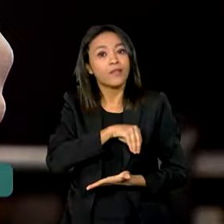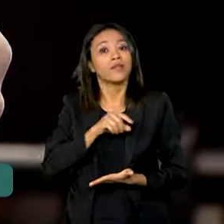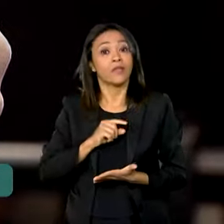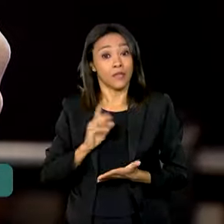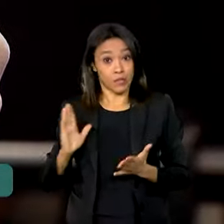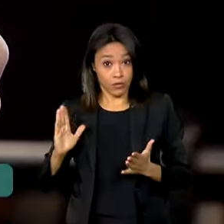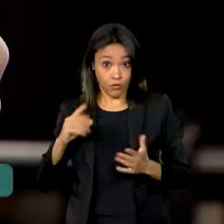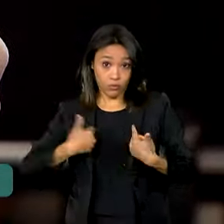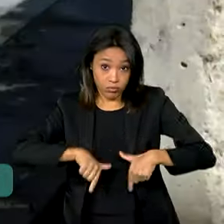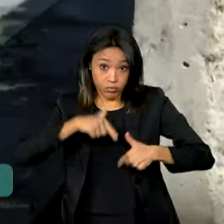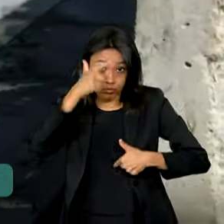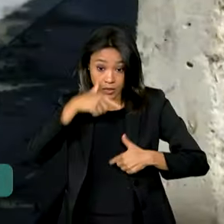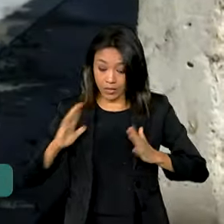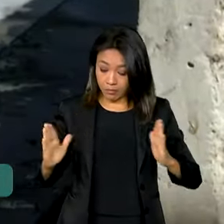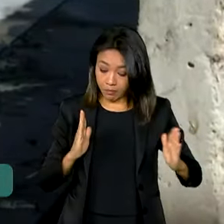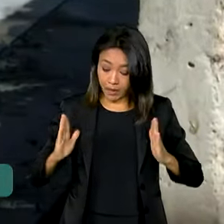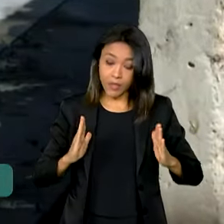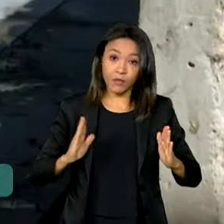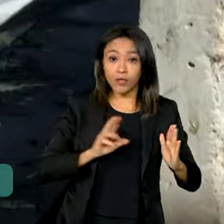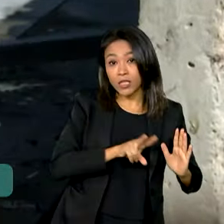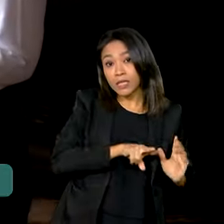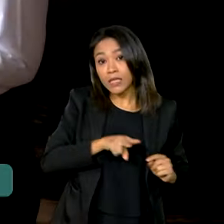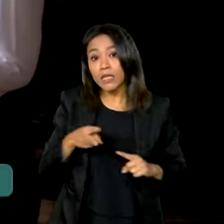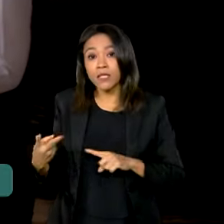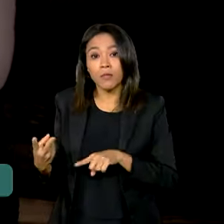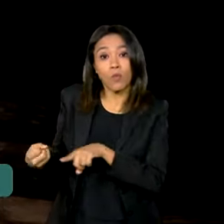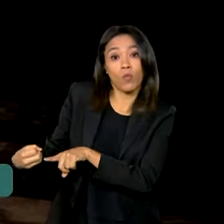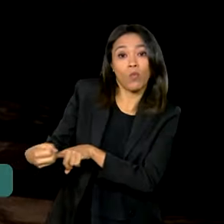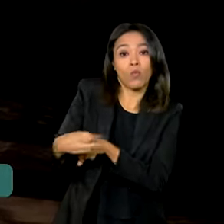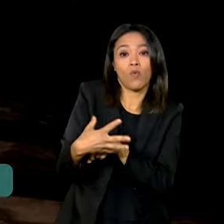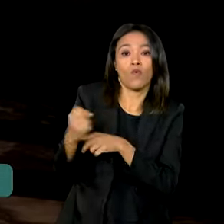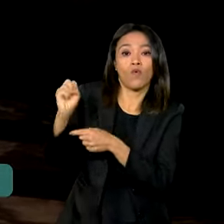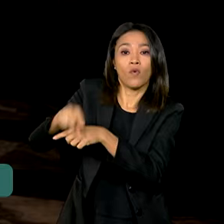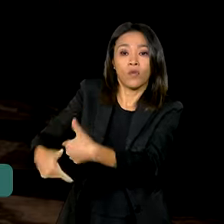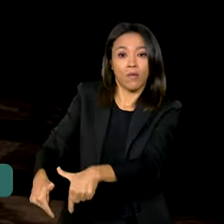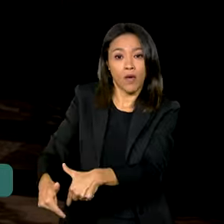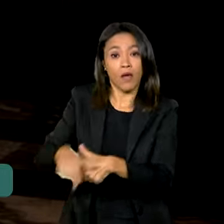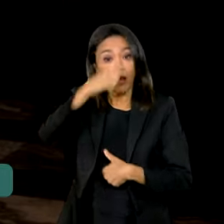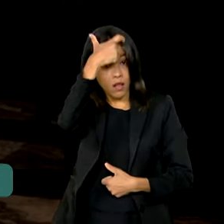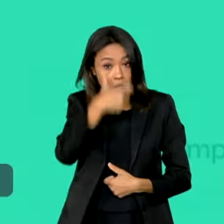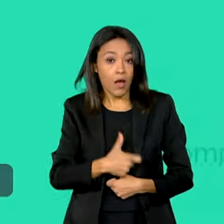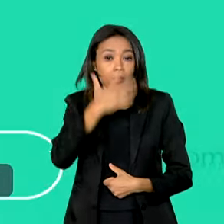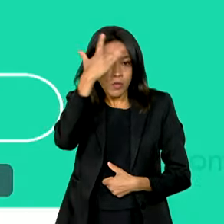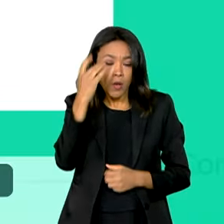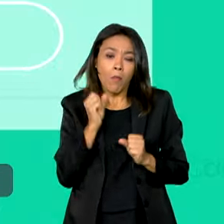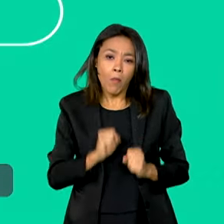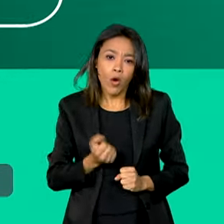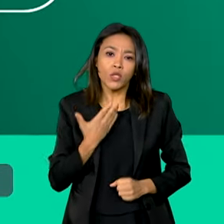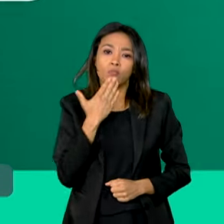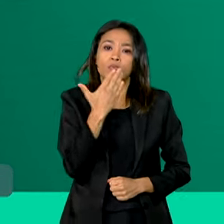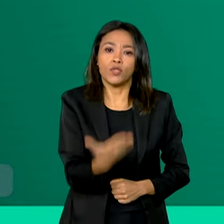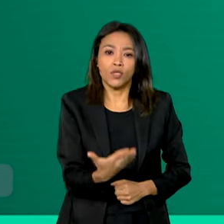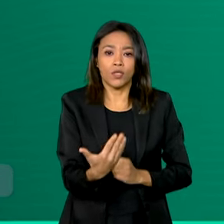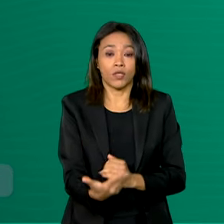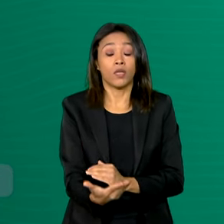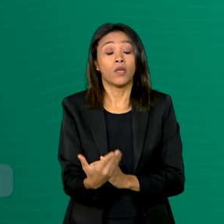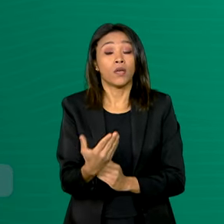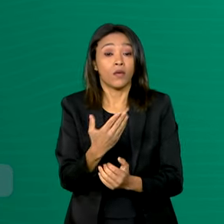o período de transição para um novo emprego. O trabalhador pode solicitar o benefício